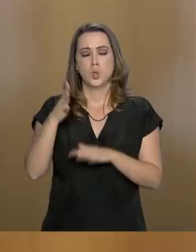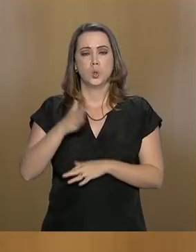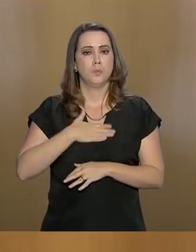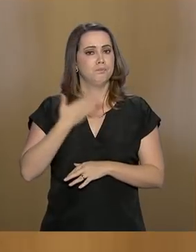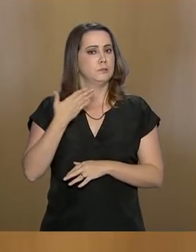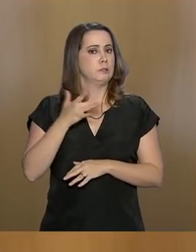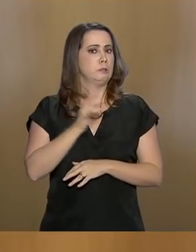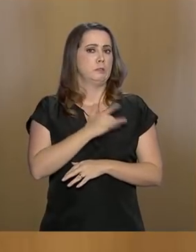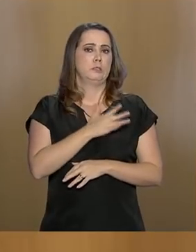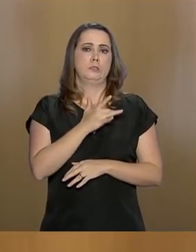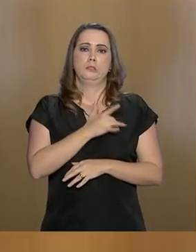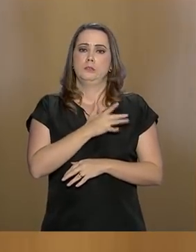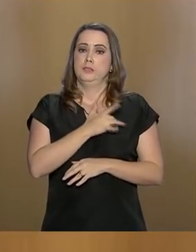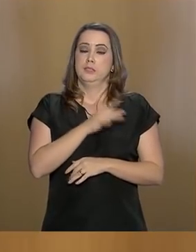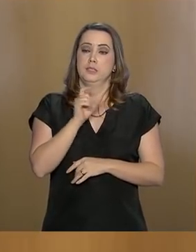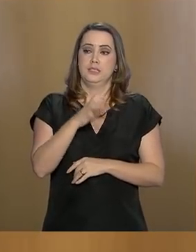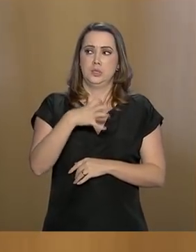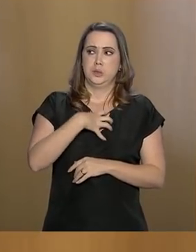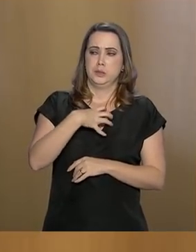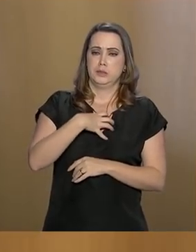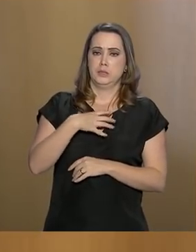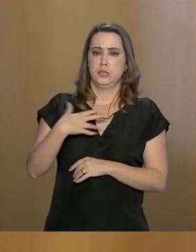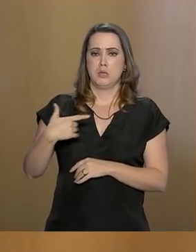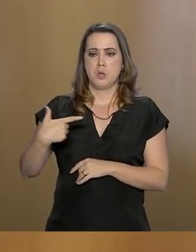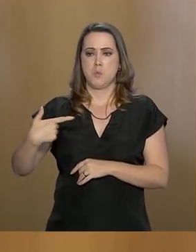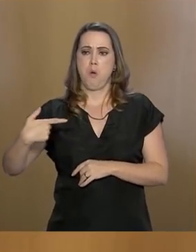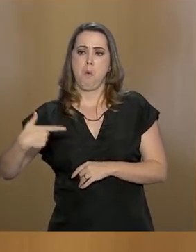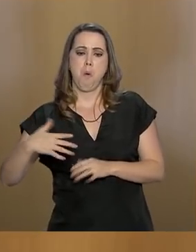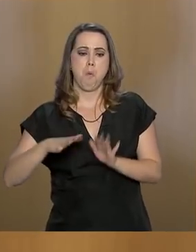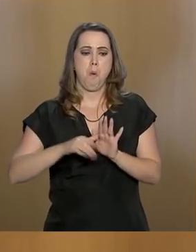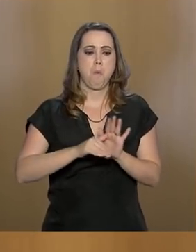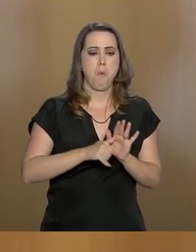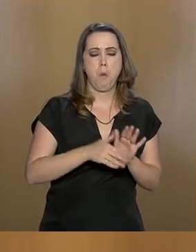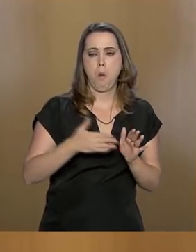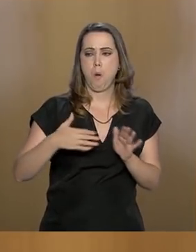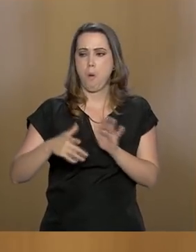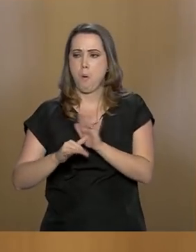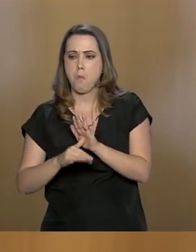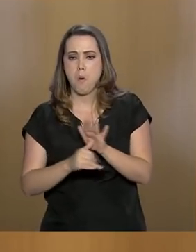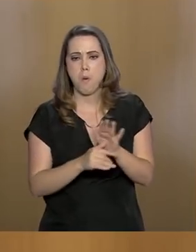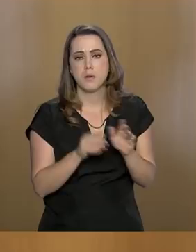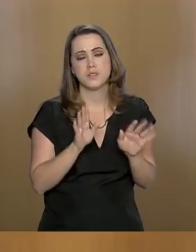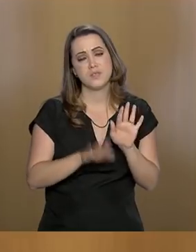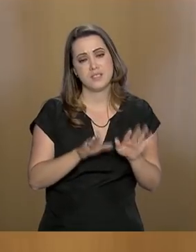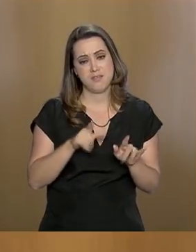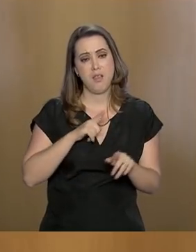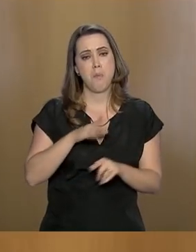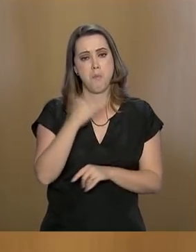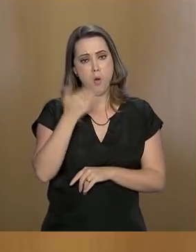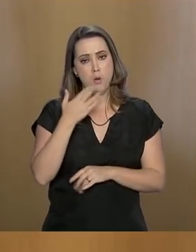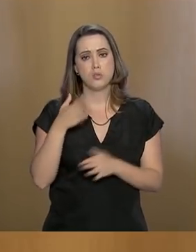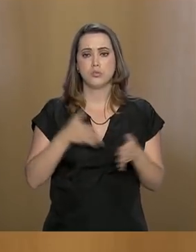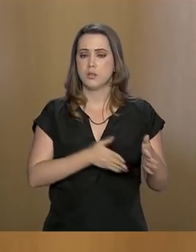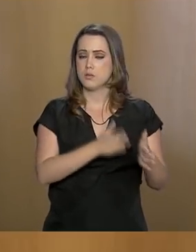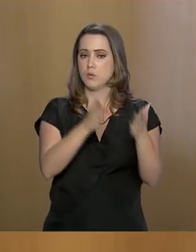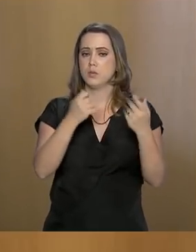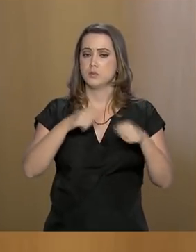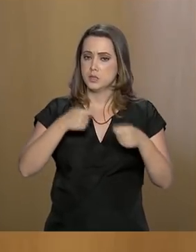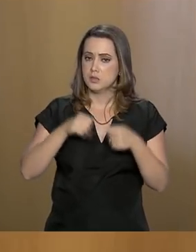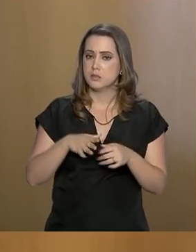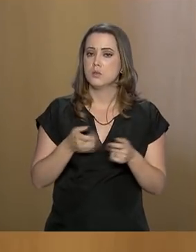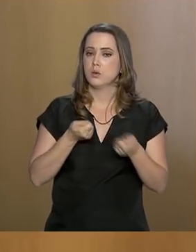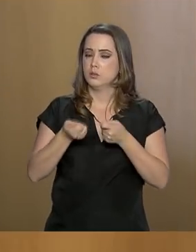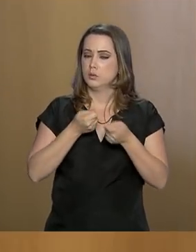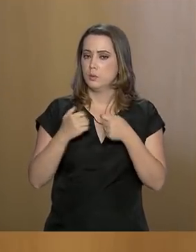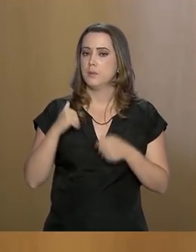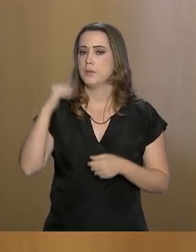cidadão brasileiro é ser vítima de um roubo, e o pior, de um roubo, muitas vezes, seguido de morte, nas ruas. Precisa ser mais